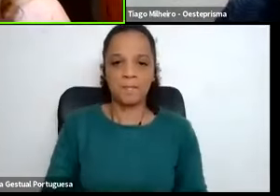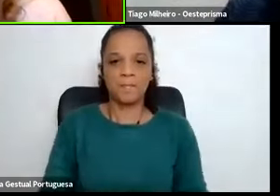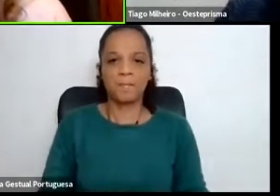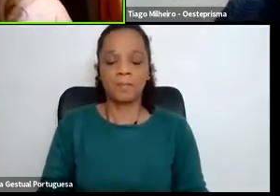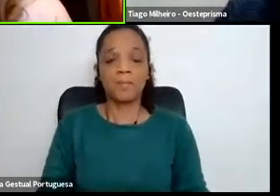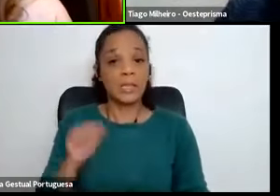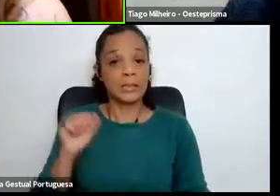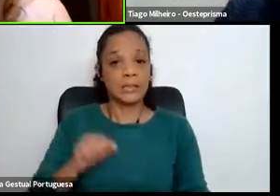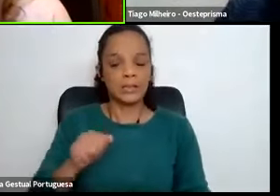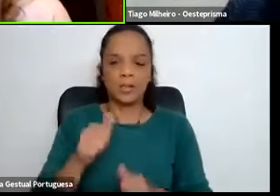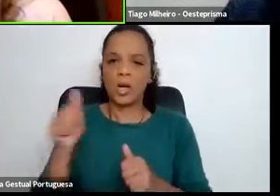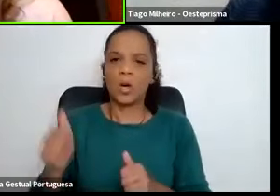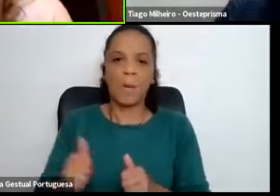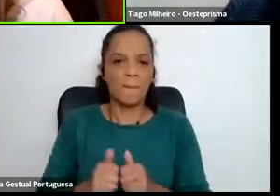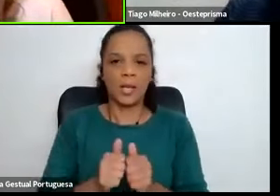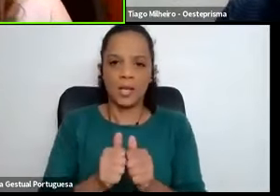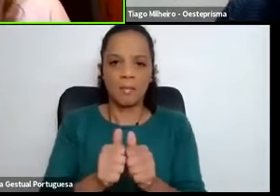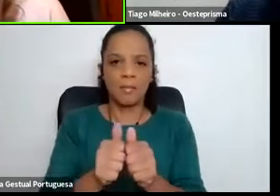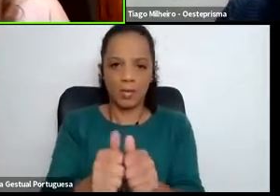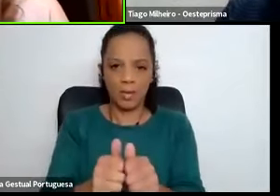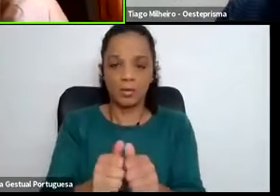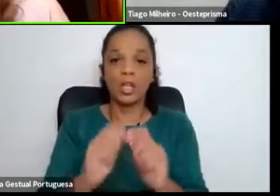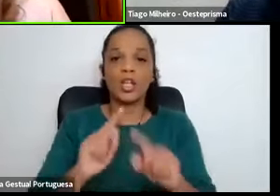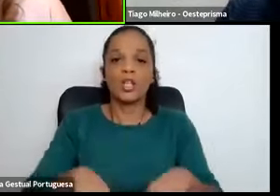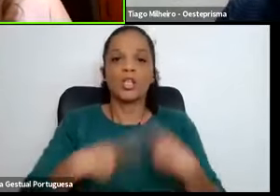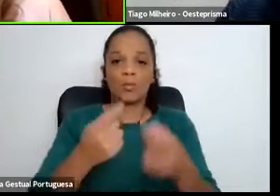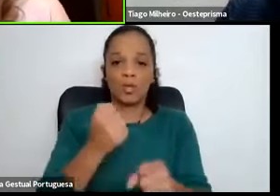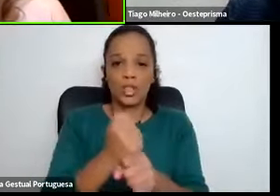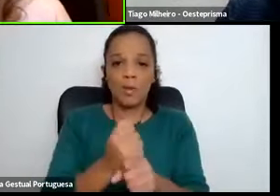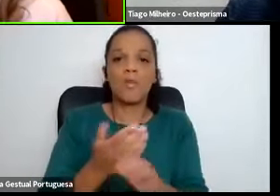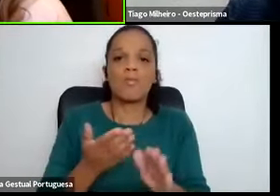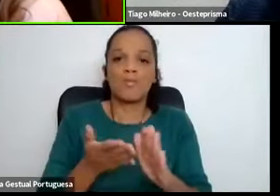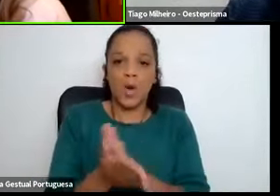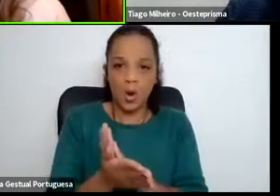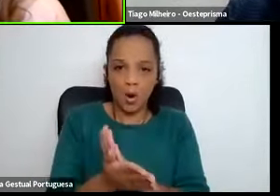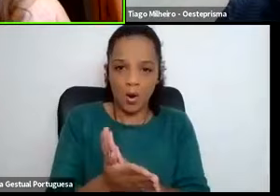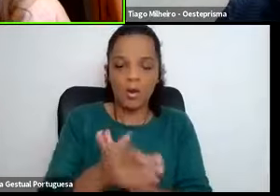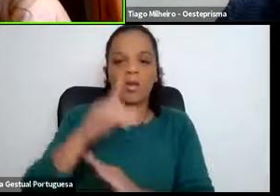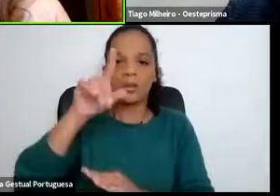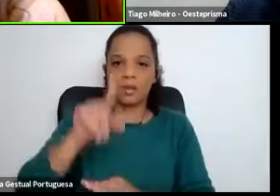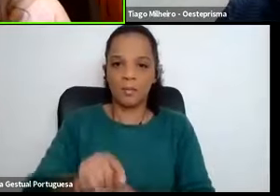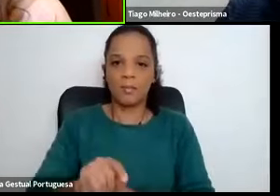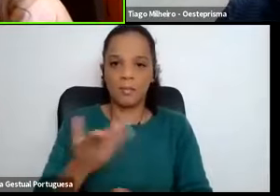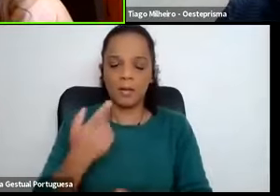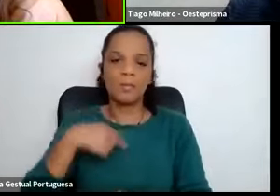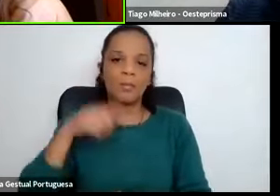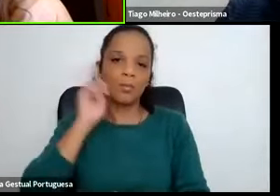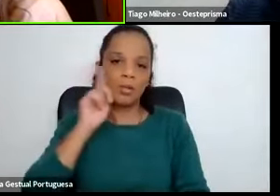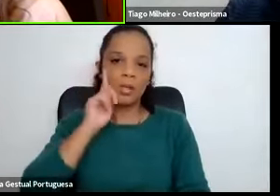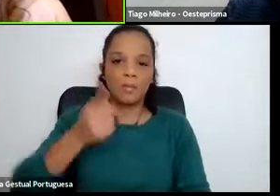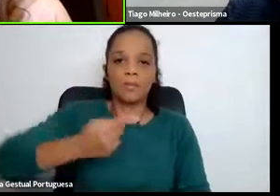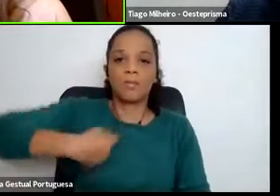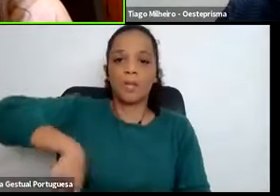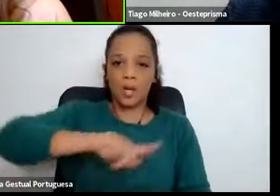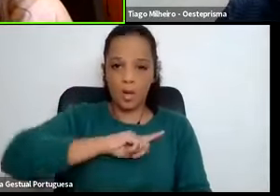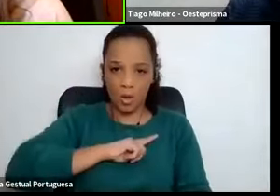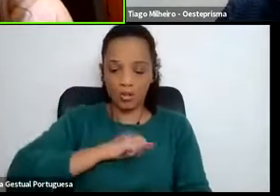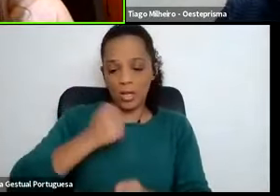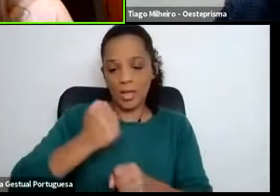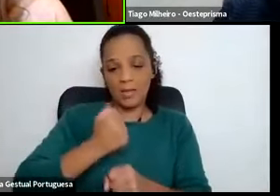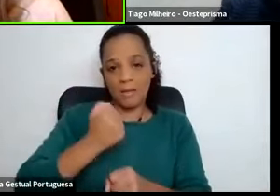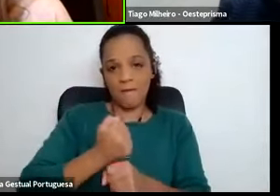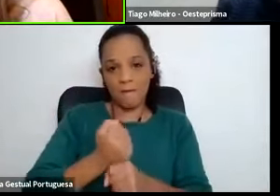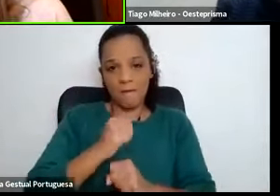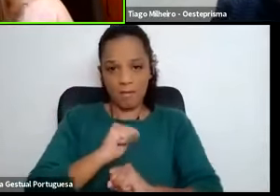Sim, o acompanhamento pós-polocação é realmente também outro ponto muito importante para nós, da nossa atividade.